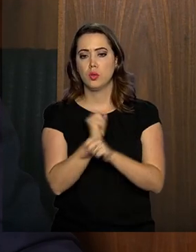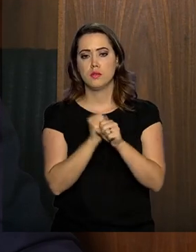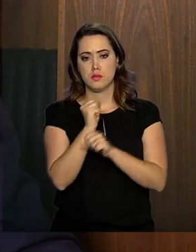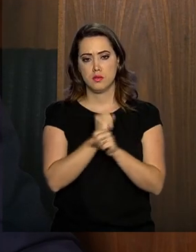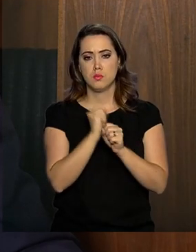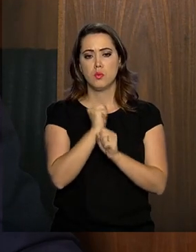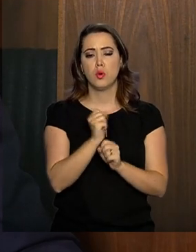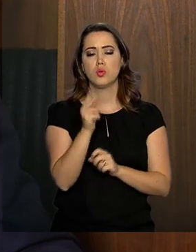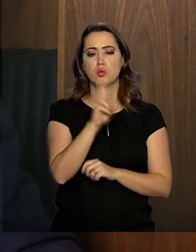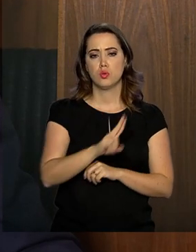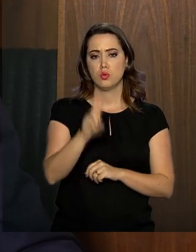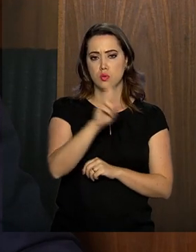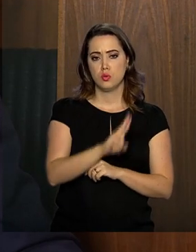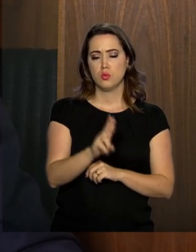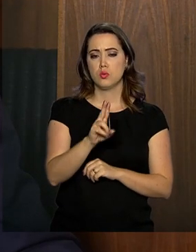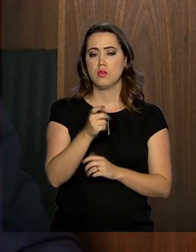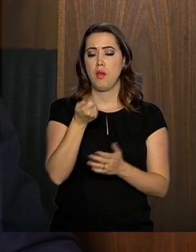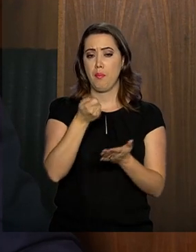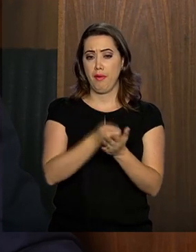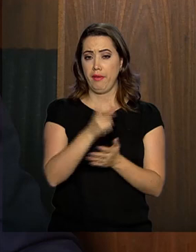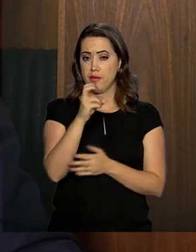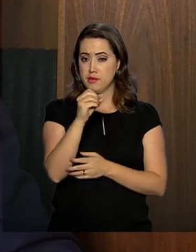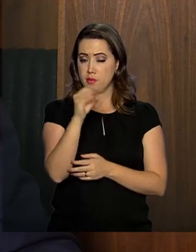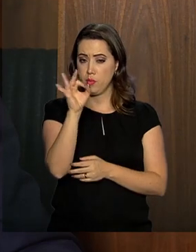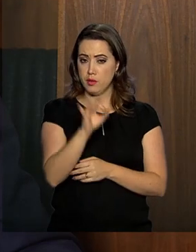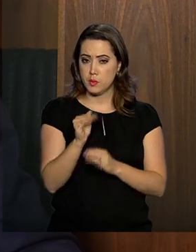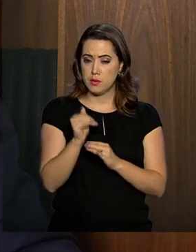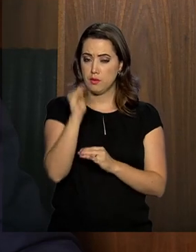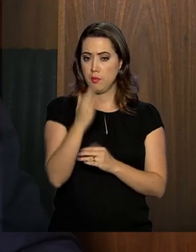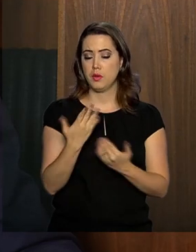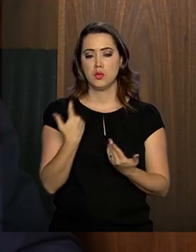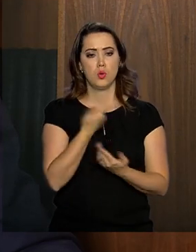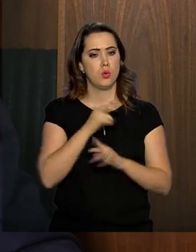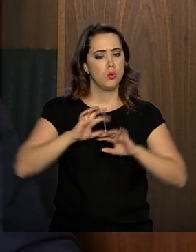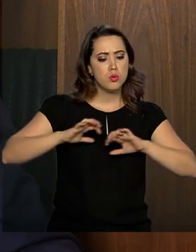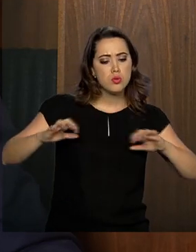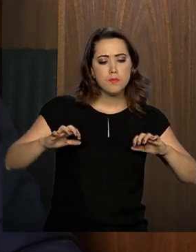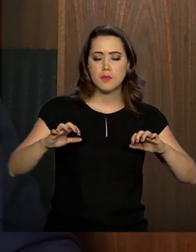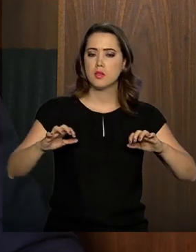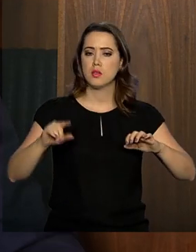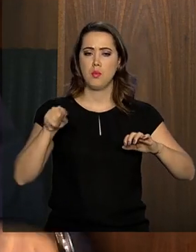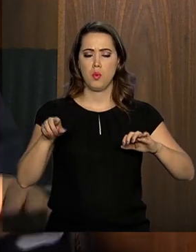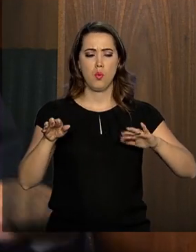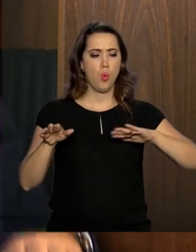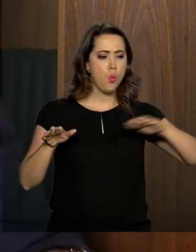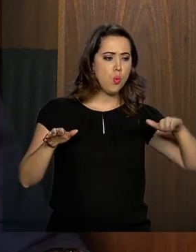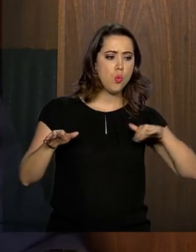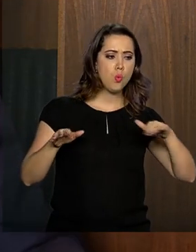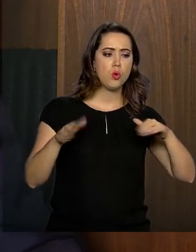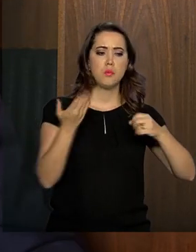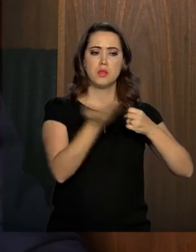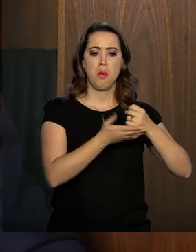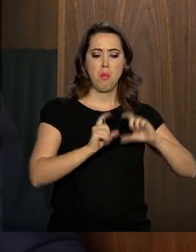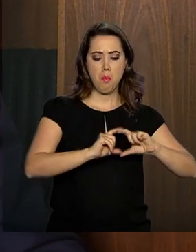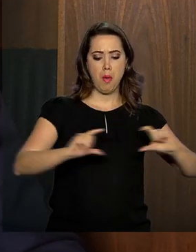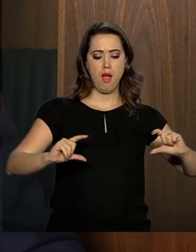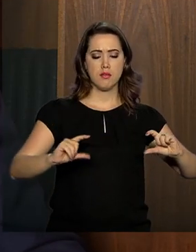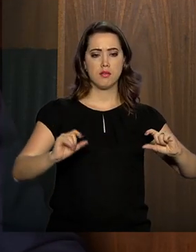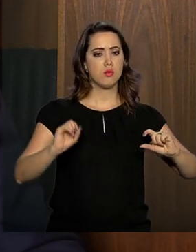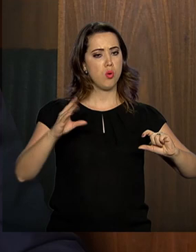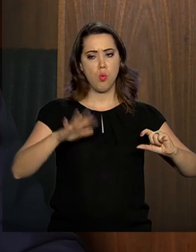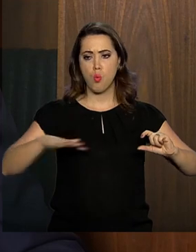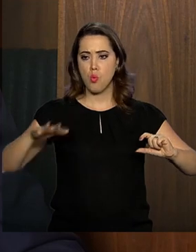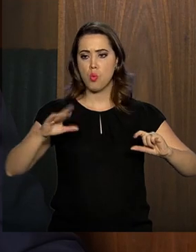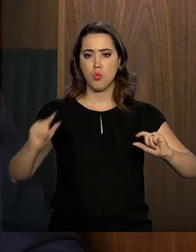fator previdenciário com pedágio de 50%. Nós não fazemos distinção entre aqueles que estão na base da pirâmide e aqueles que estão em